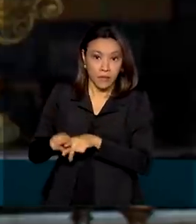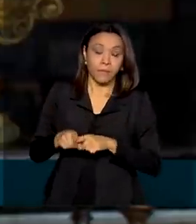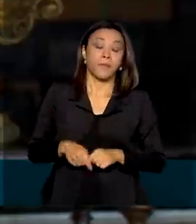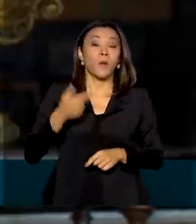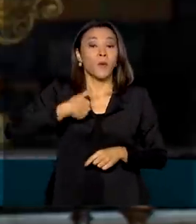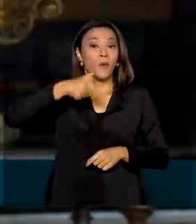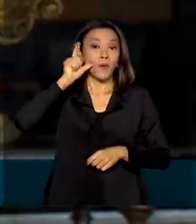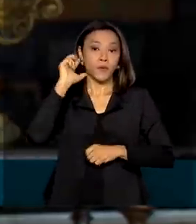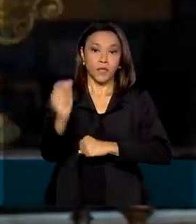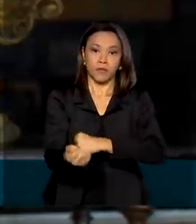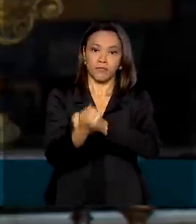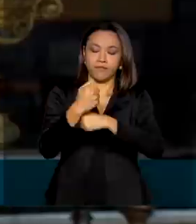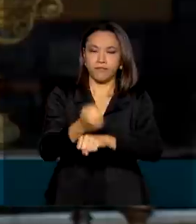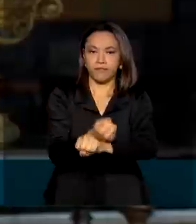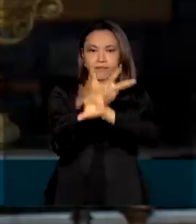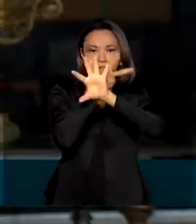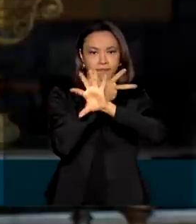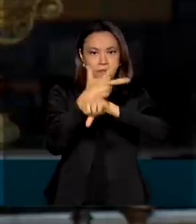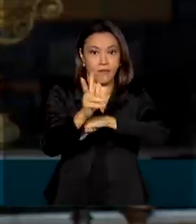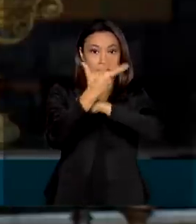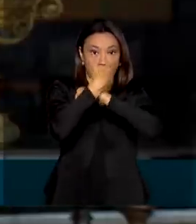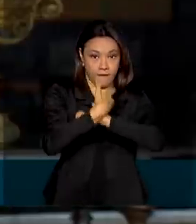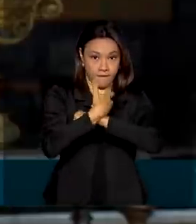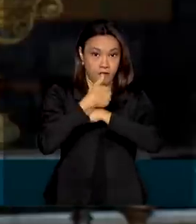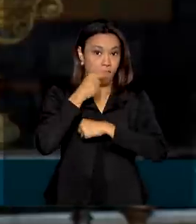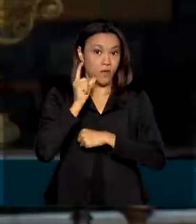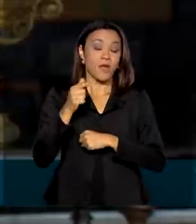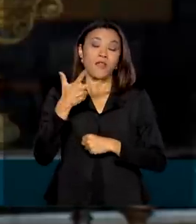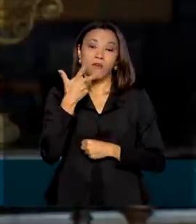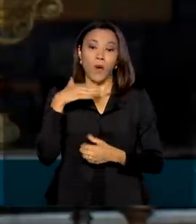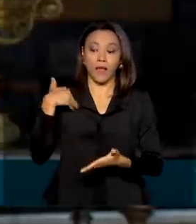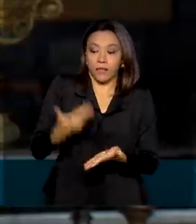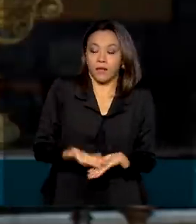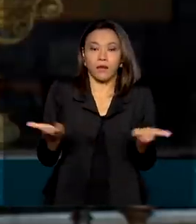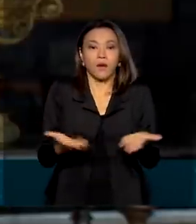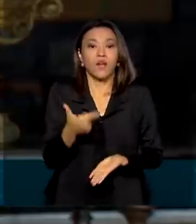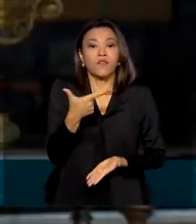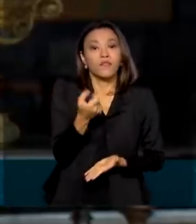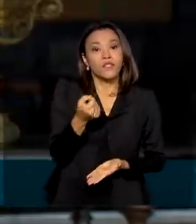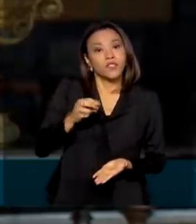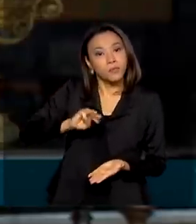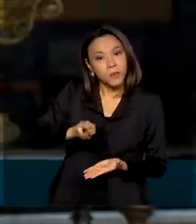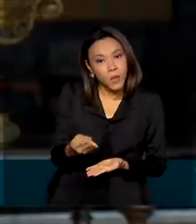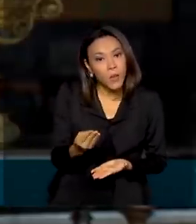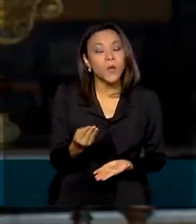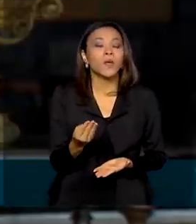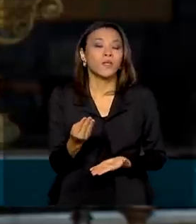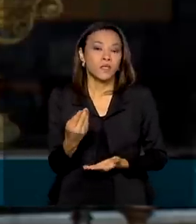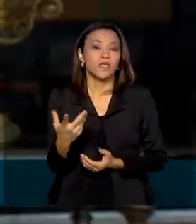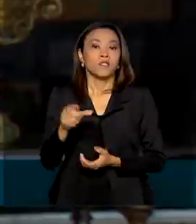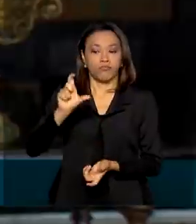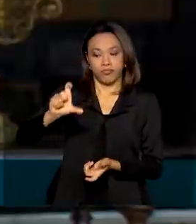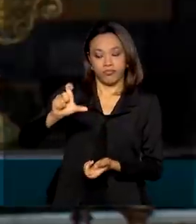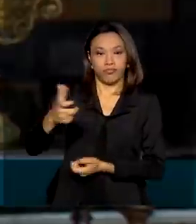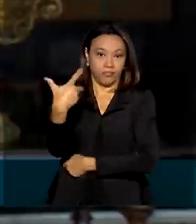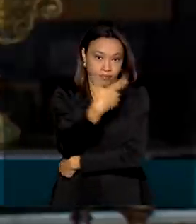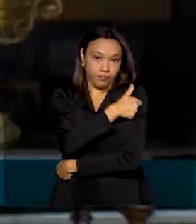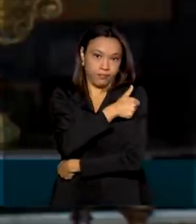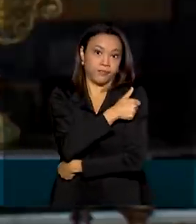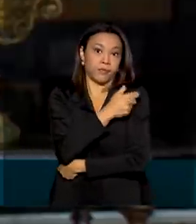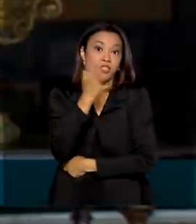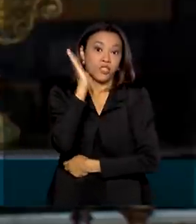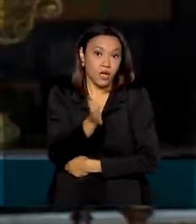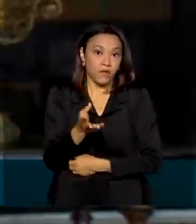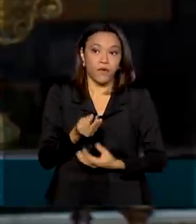o ministro da Saúde afirmou que até o momento 20 milhões de doses da vacina contra a Covid-19 já foram